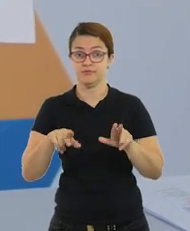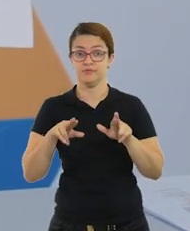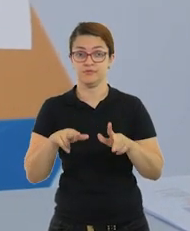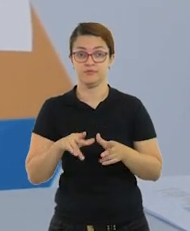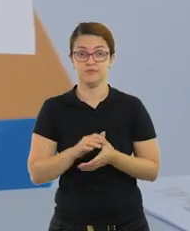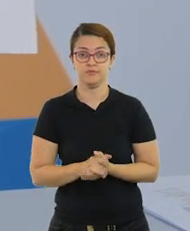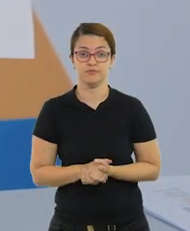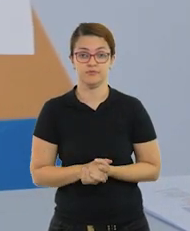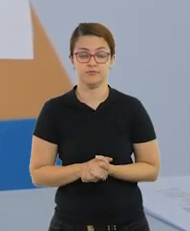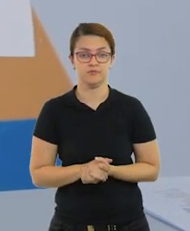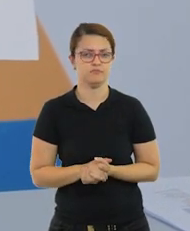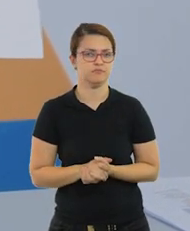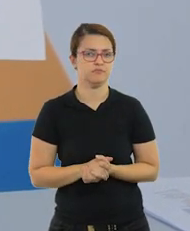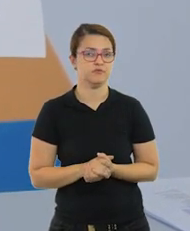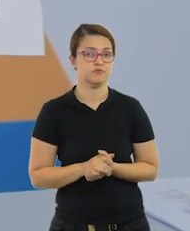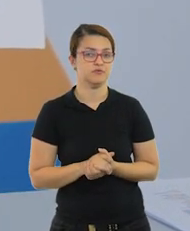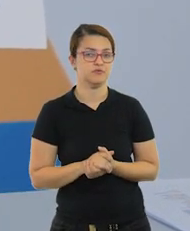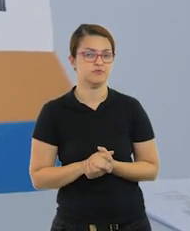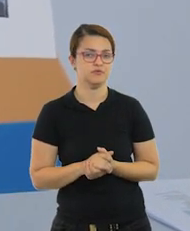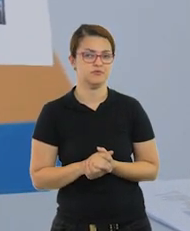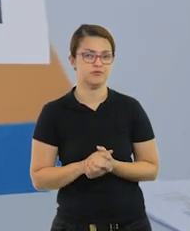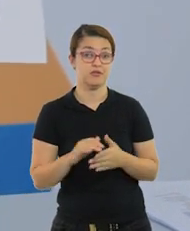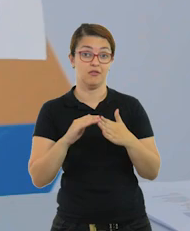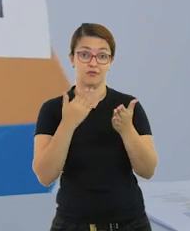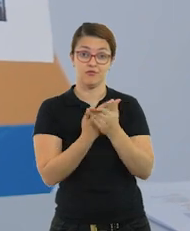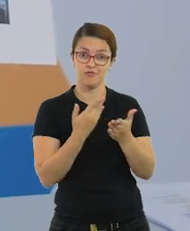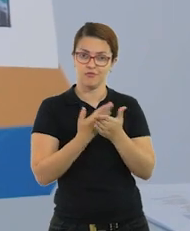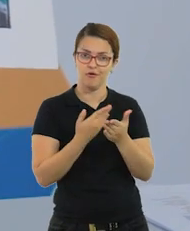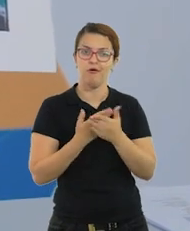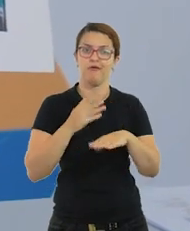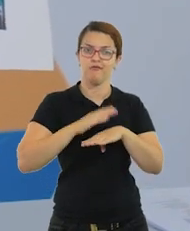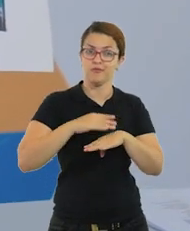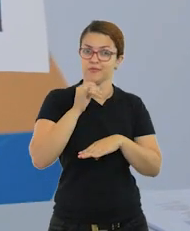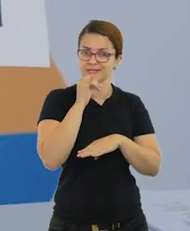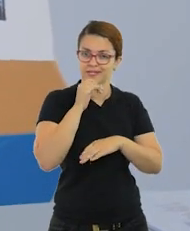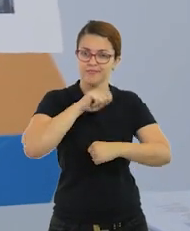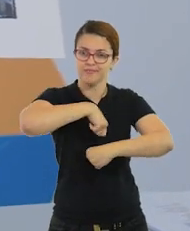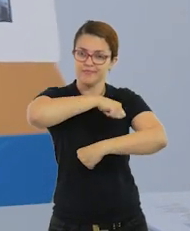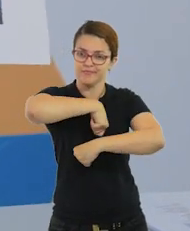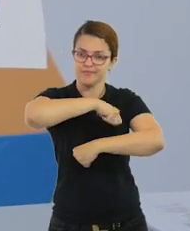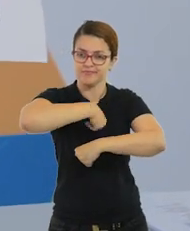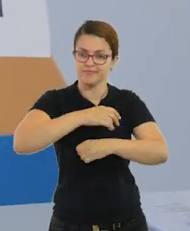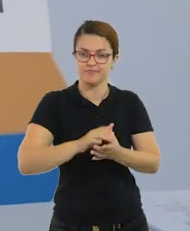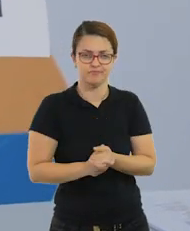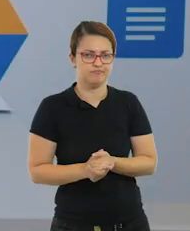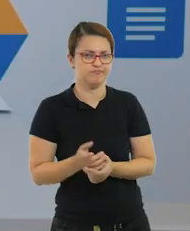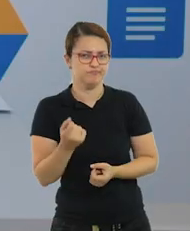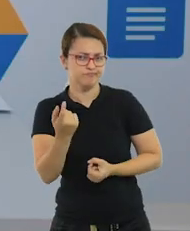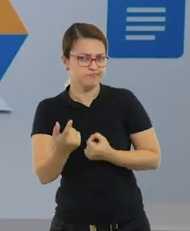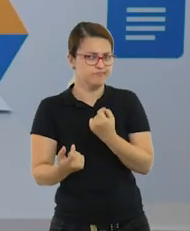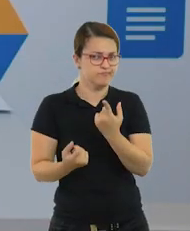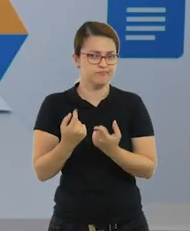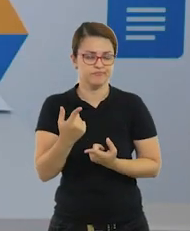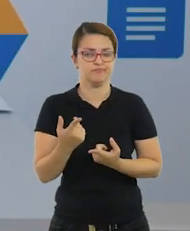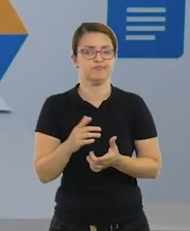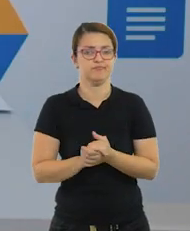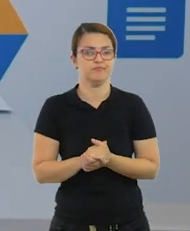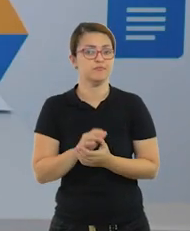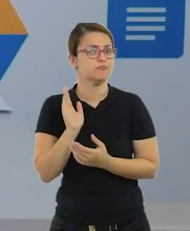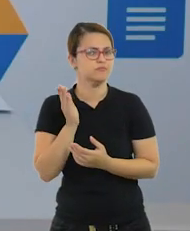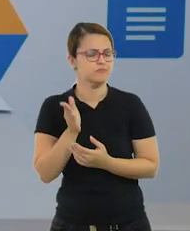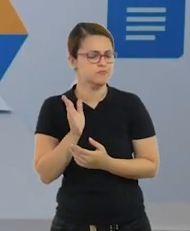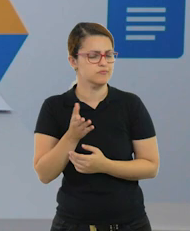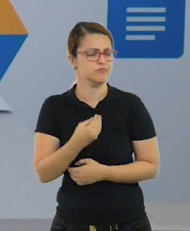diferenciada que vocês fizeram na escola como uma culinária ou um plantio. Então essas são algumas